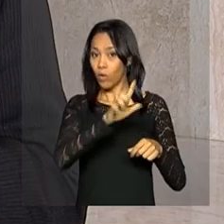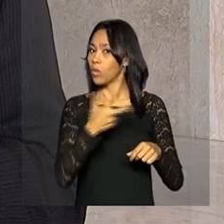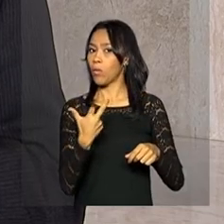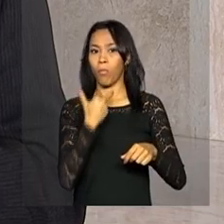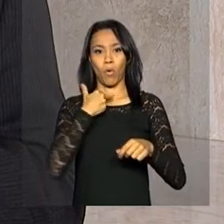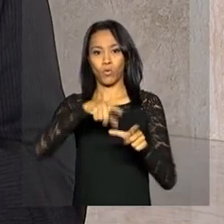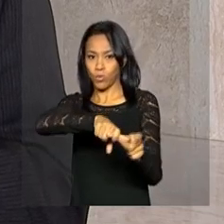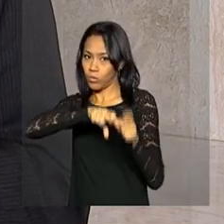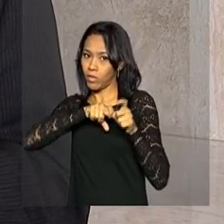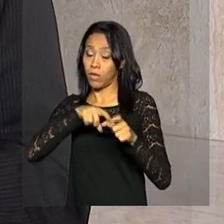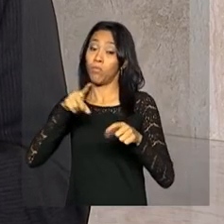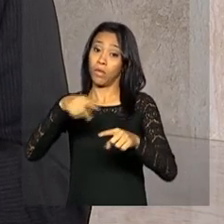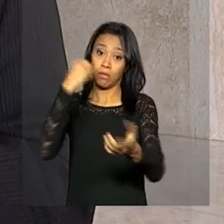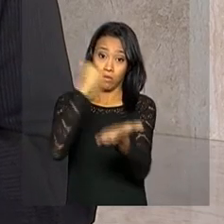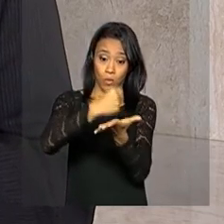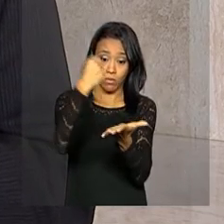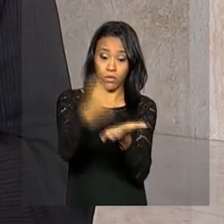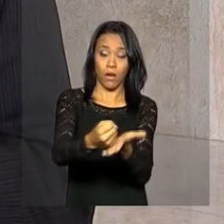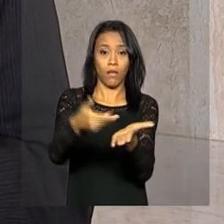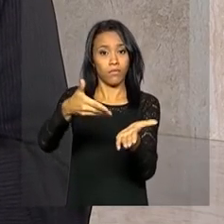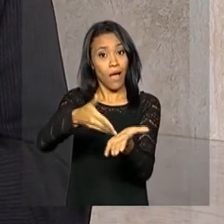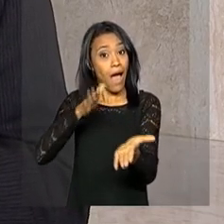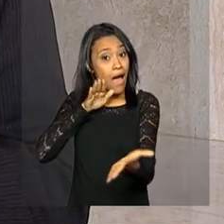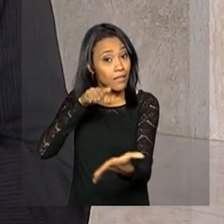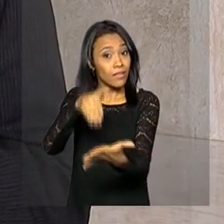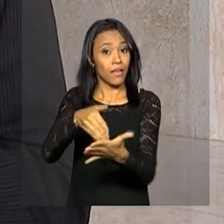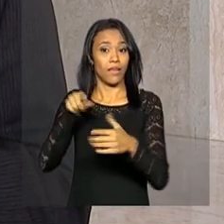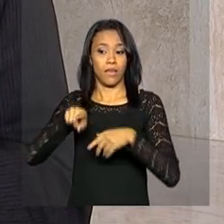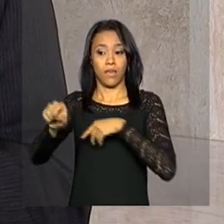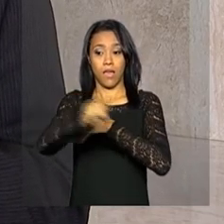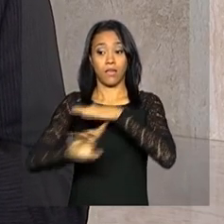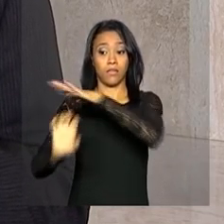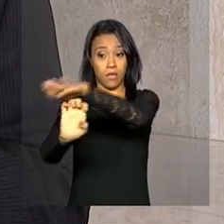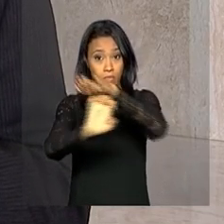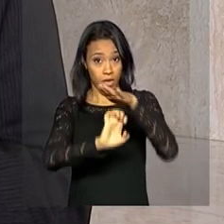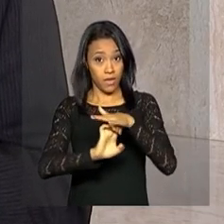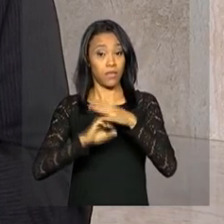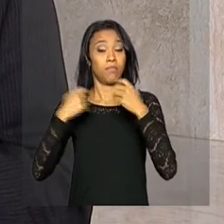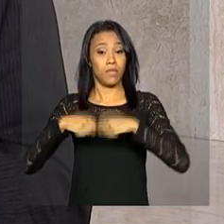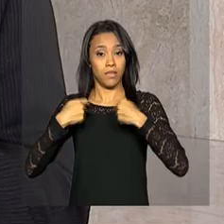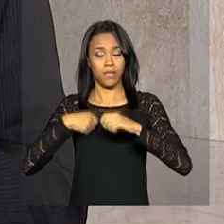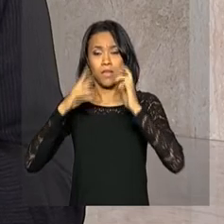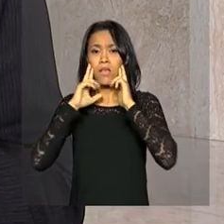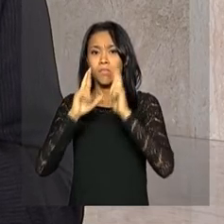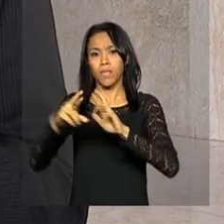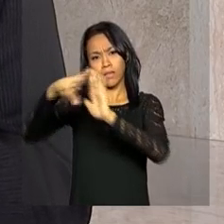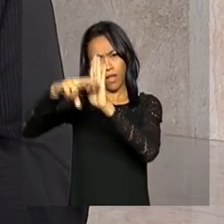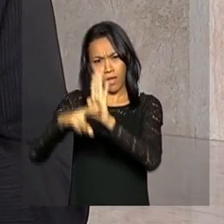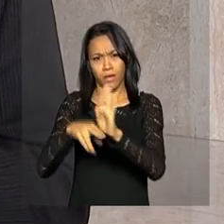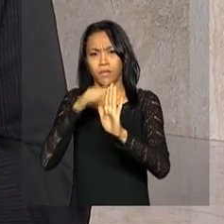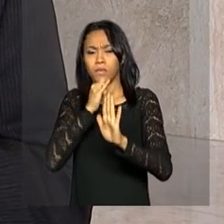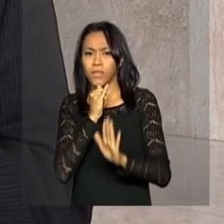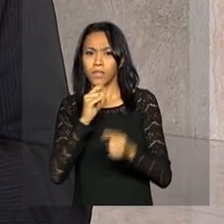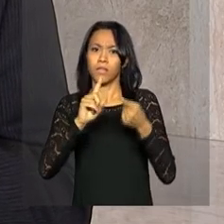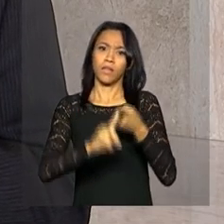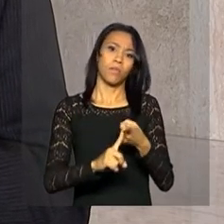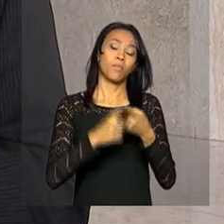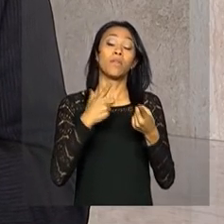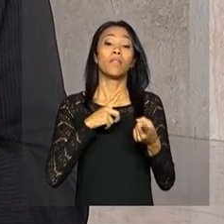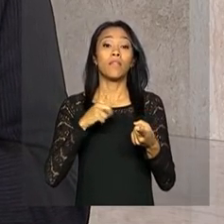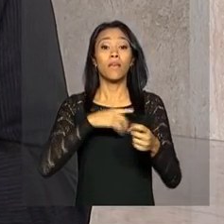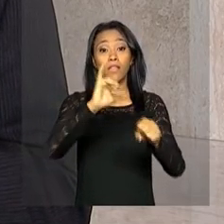em contrato ou no plano de serviço, até que as operadoras cumpram uma série de procedimentos, como por exemplo, disponibilizar